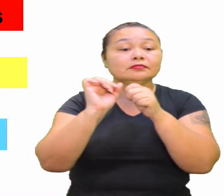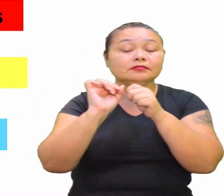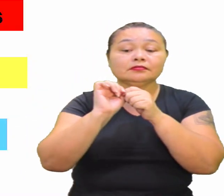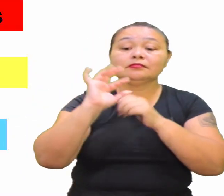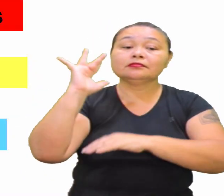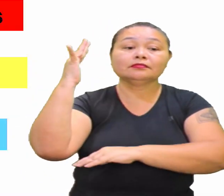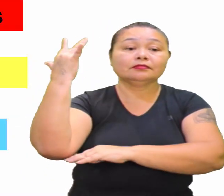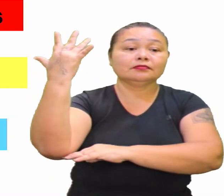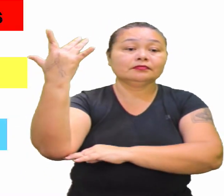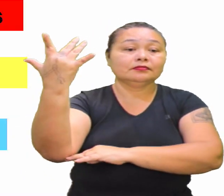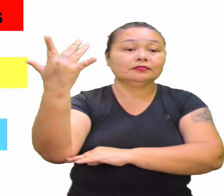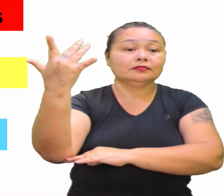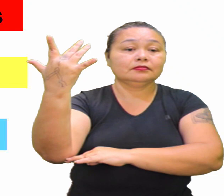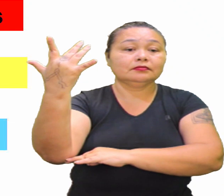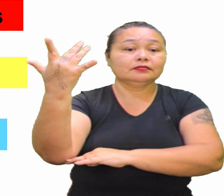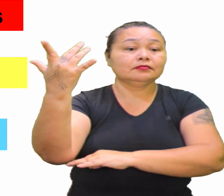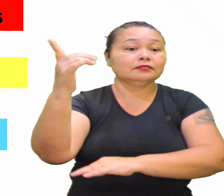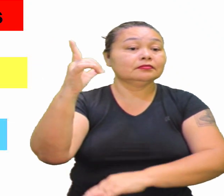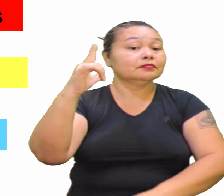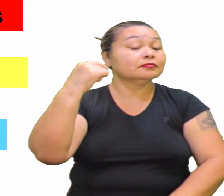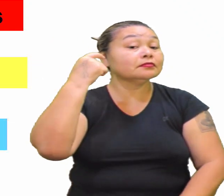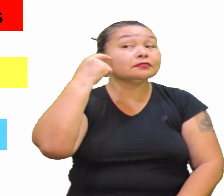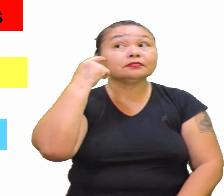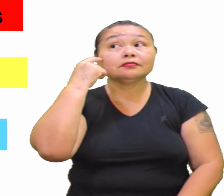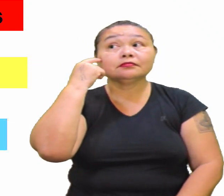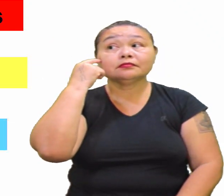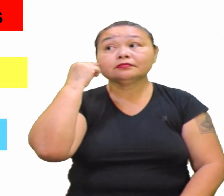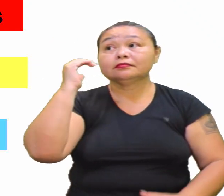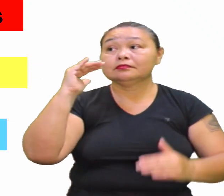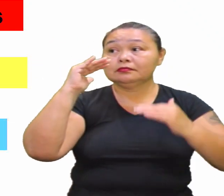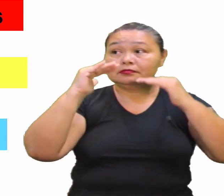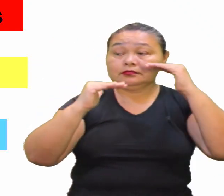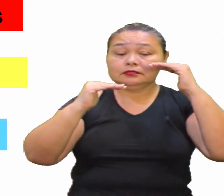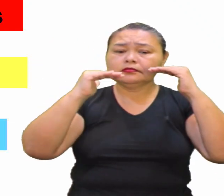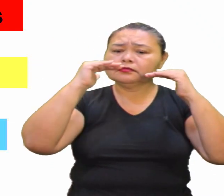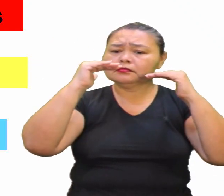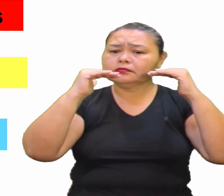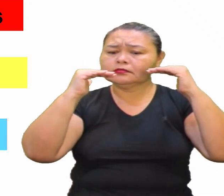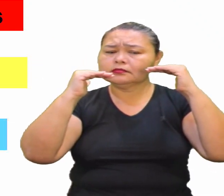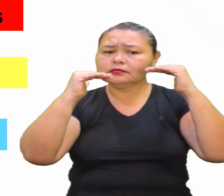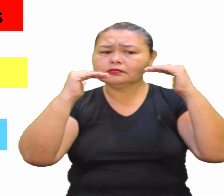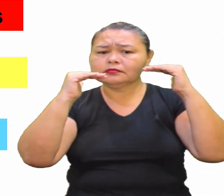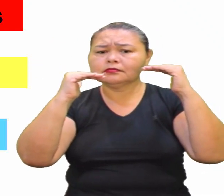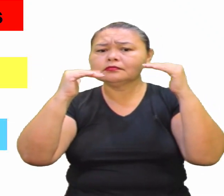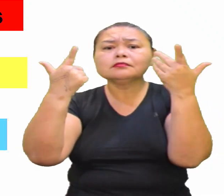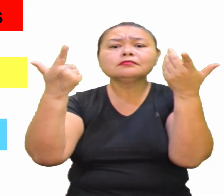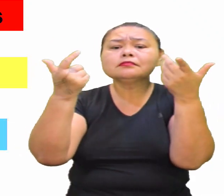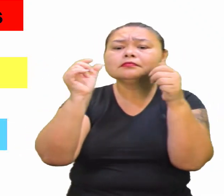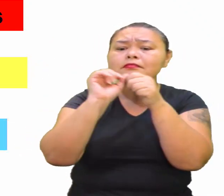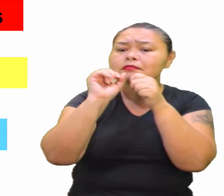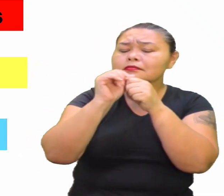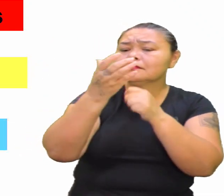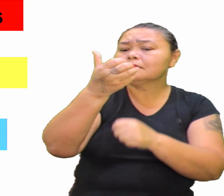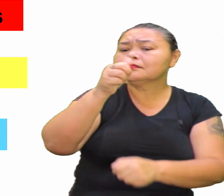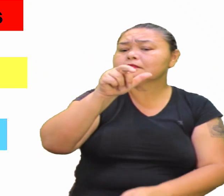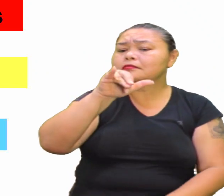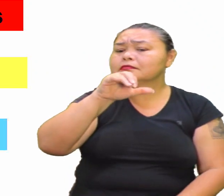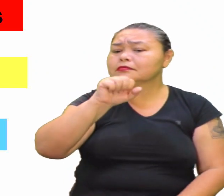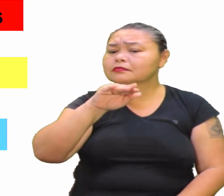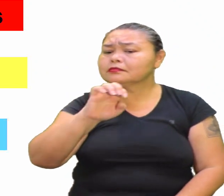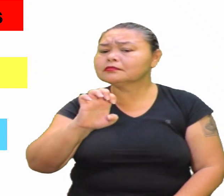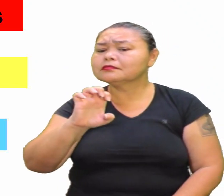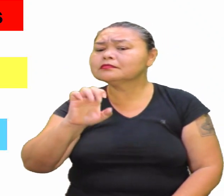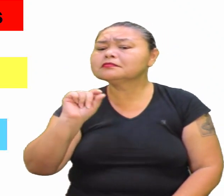fala da natureza, nós temos que pensar no equilíbrio O que seria o equilíbrio? Justamente